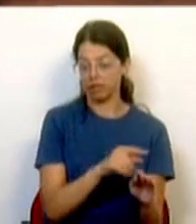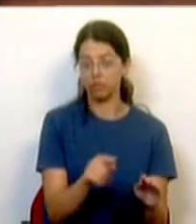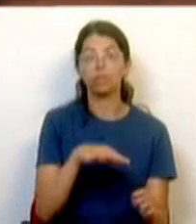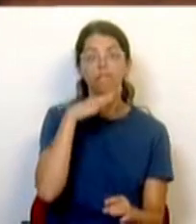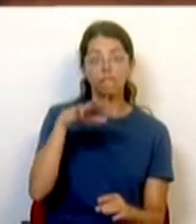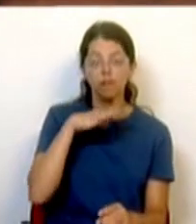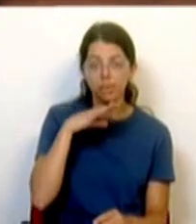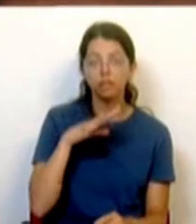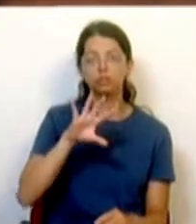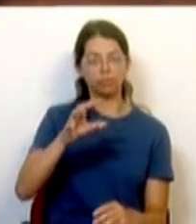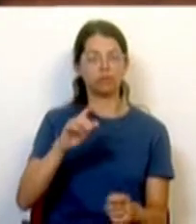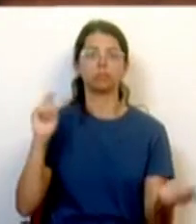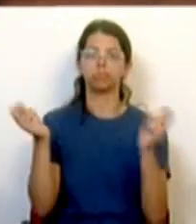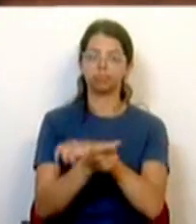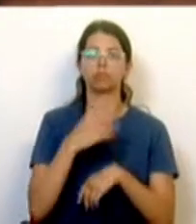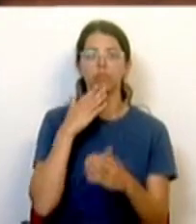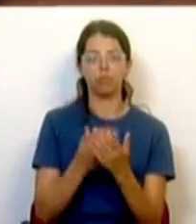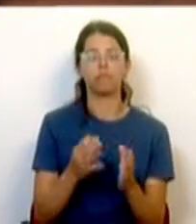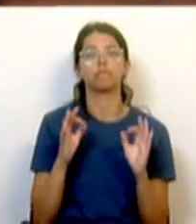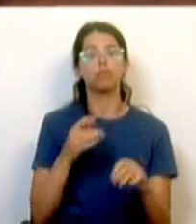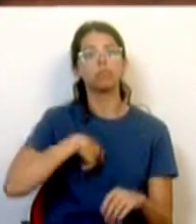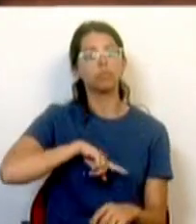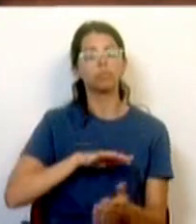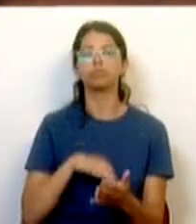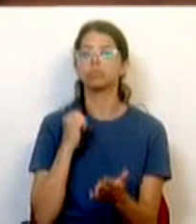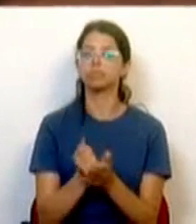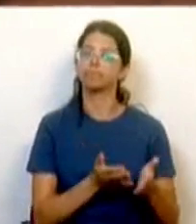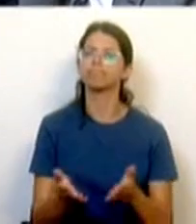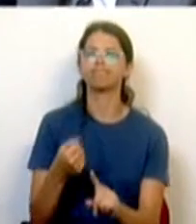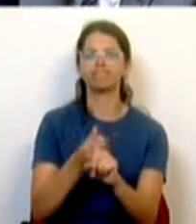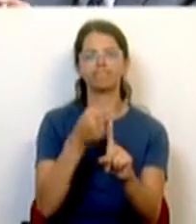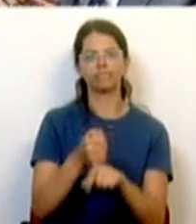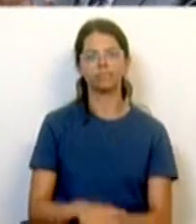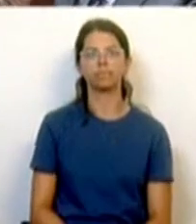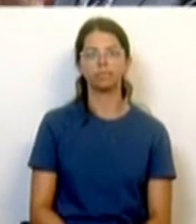famílias do país. Continuaremos sempre este caminho de serviço.